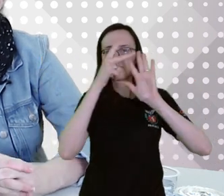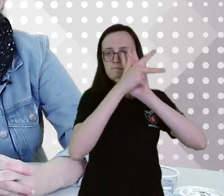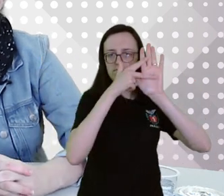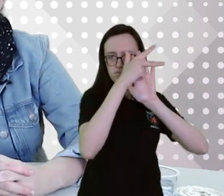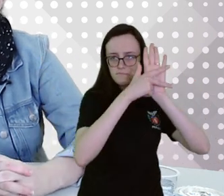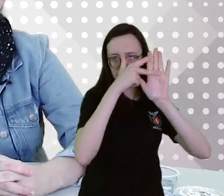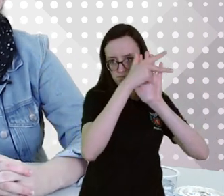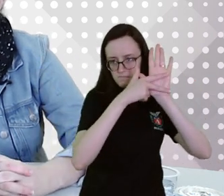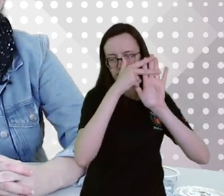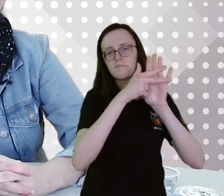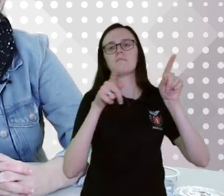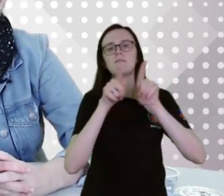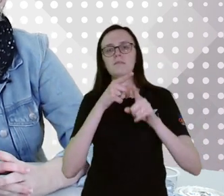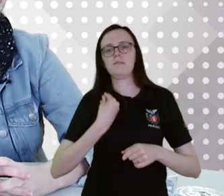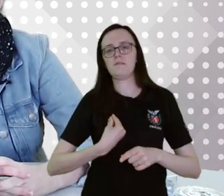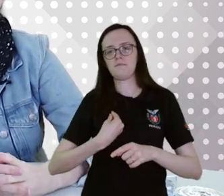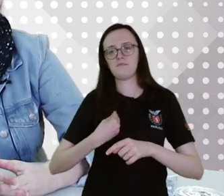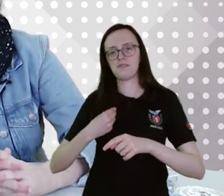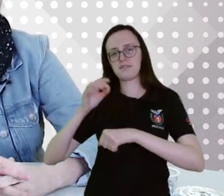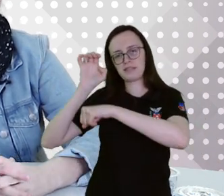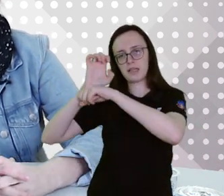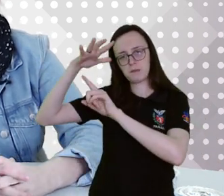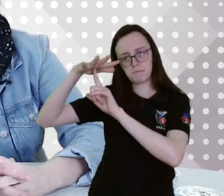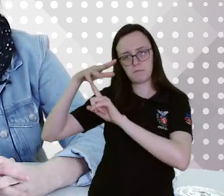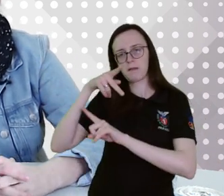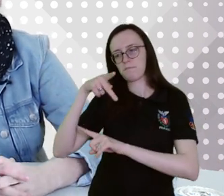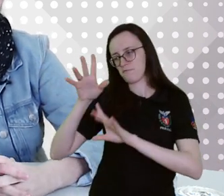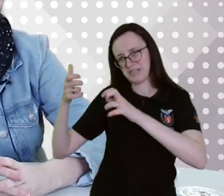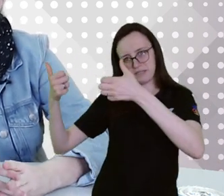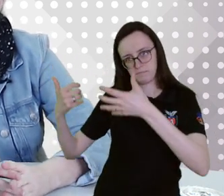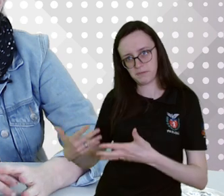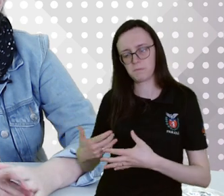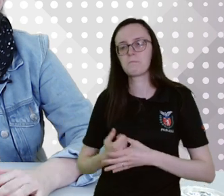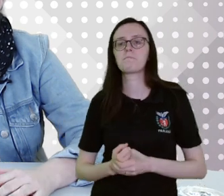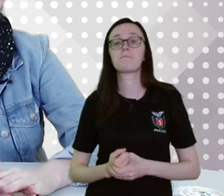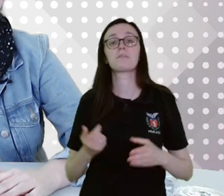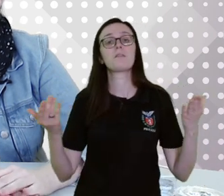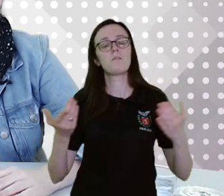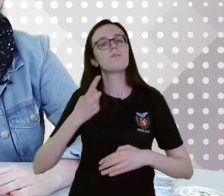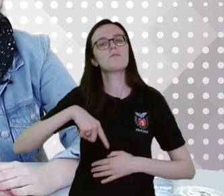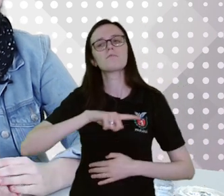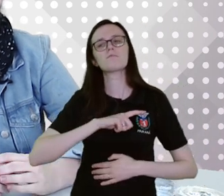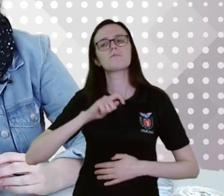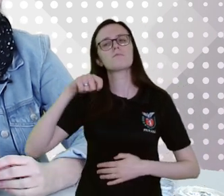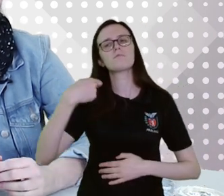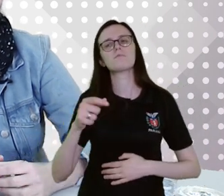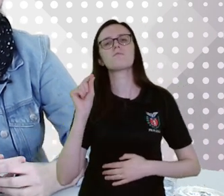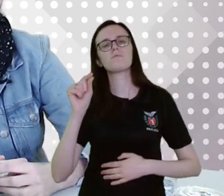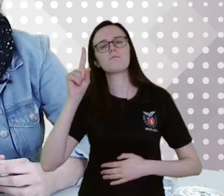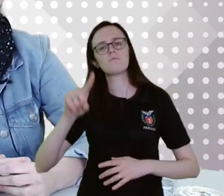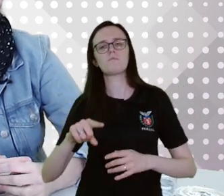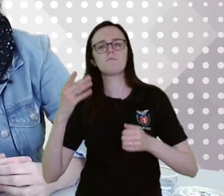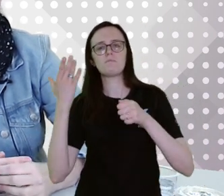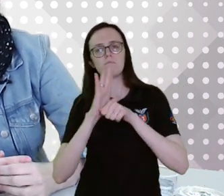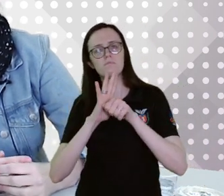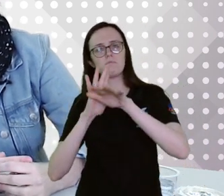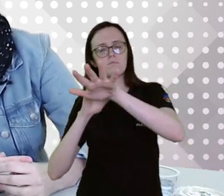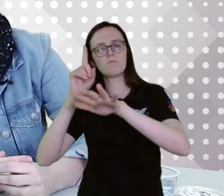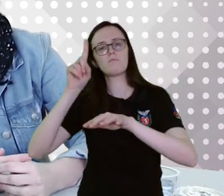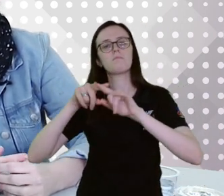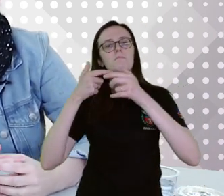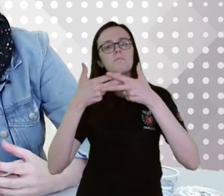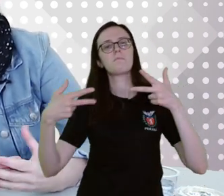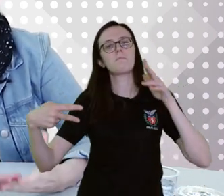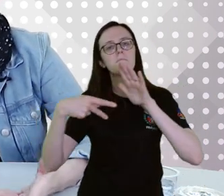e do estado do Paraná, que a professora Thaís já comentou. Então, hoje a gente vai falar um pouquinho de tecnologia assistiva como recurso